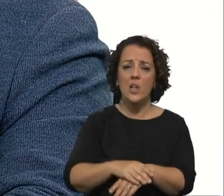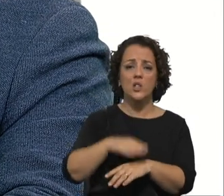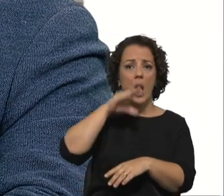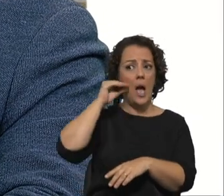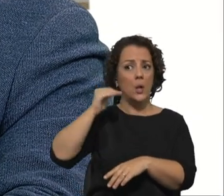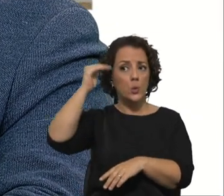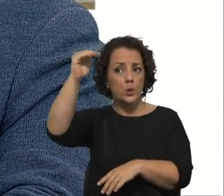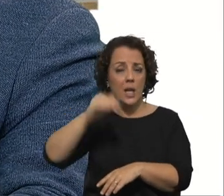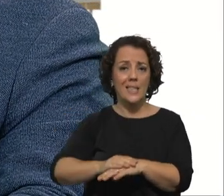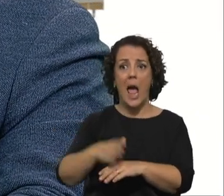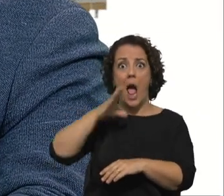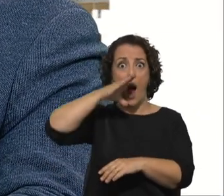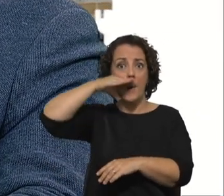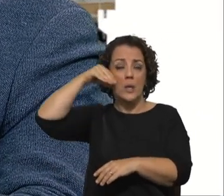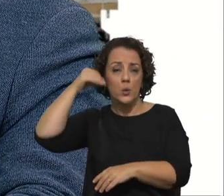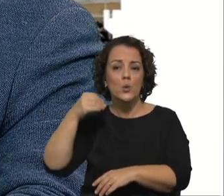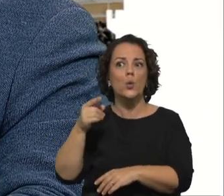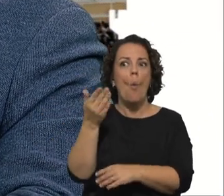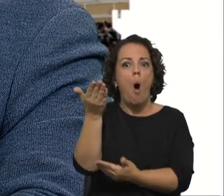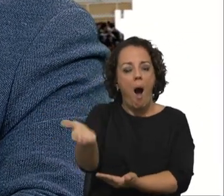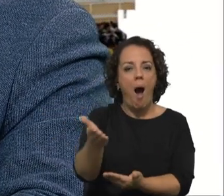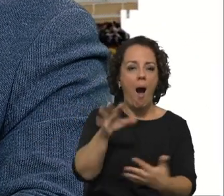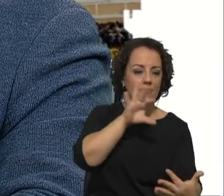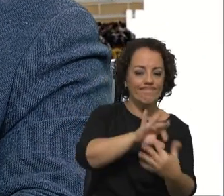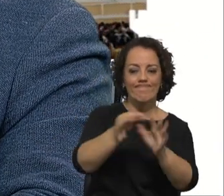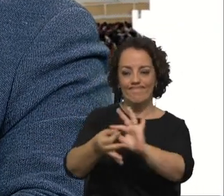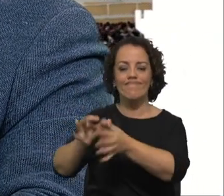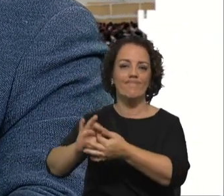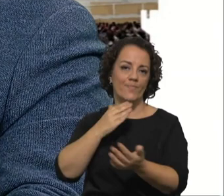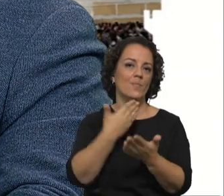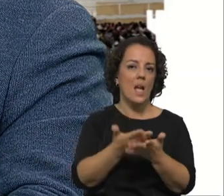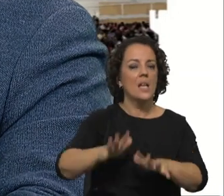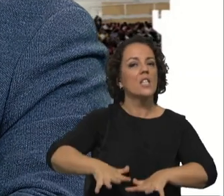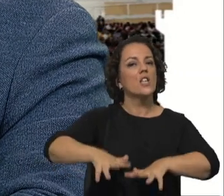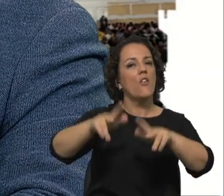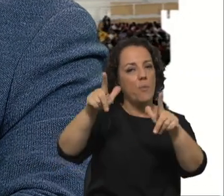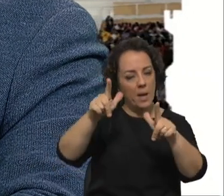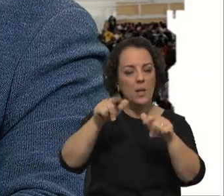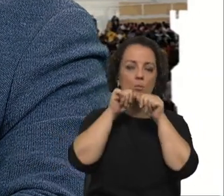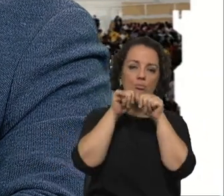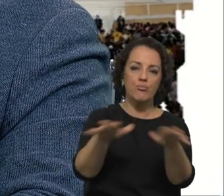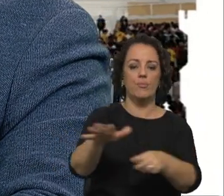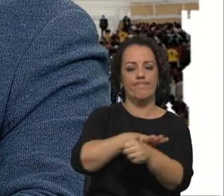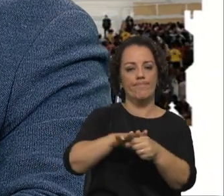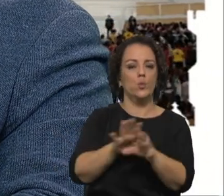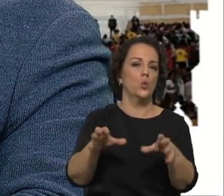uma ferramenta muito importante para o desenvolvimento e para a passagem da palavra do próprio movimento.